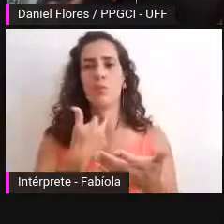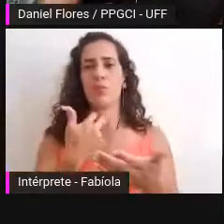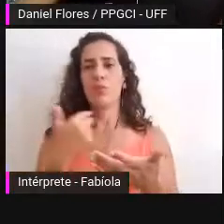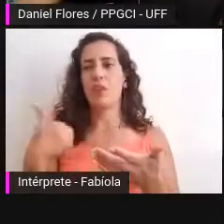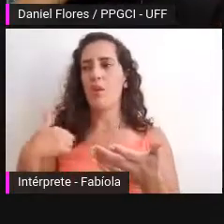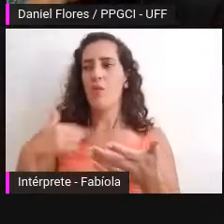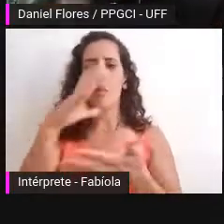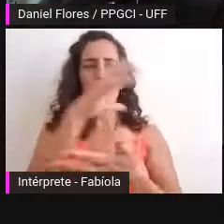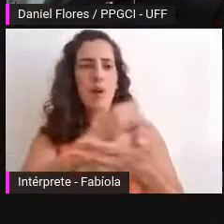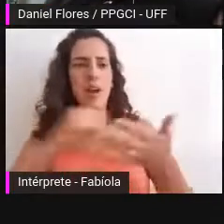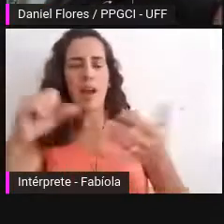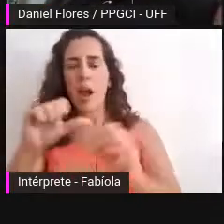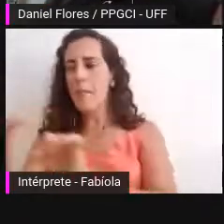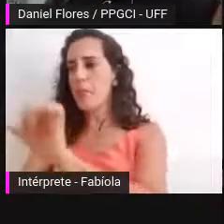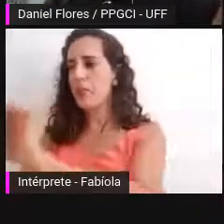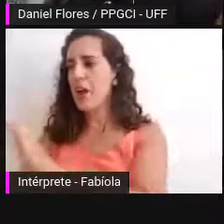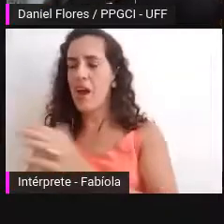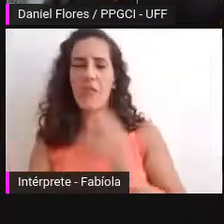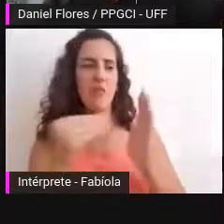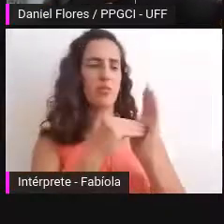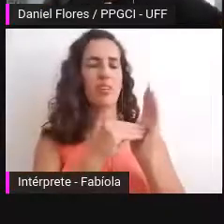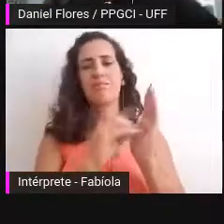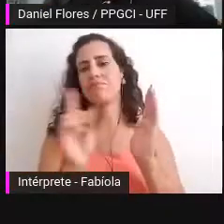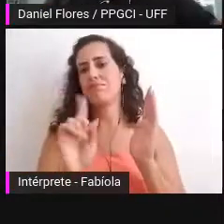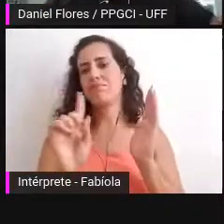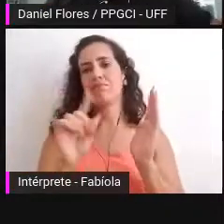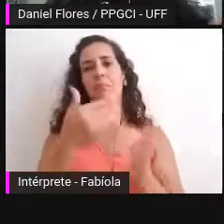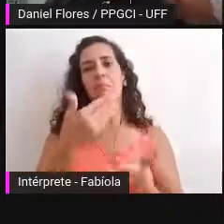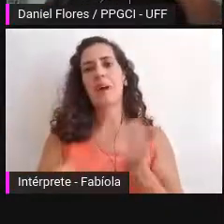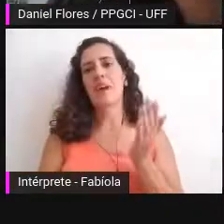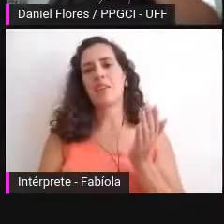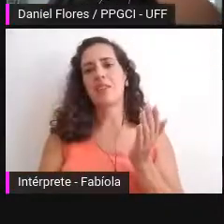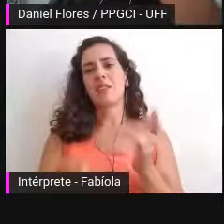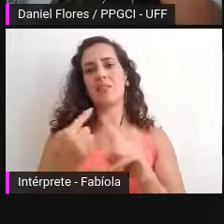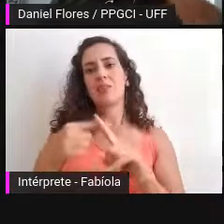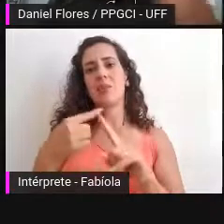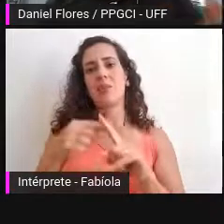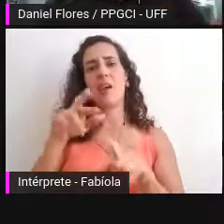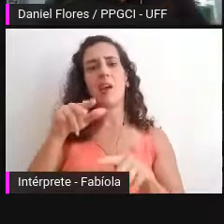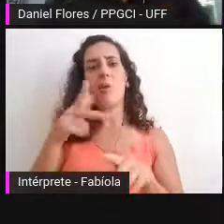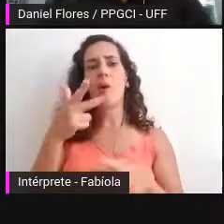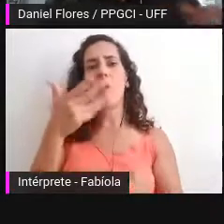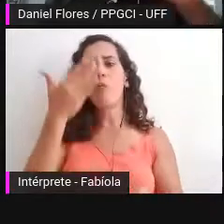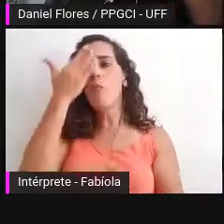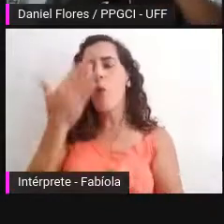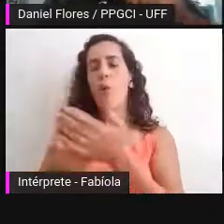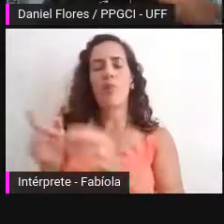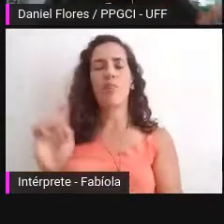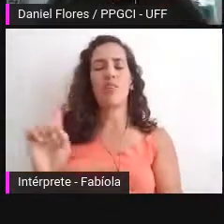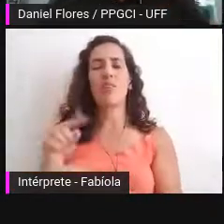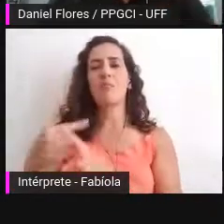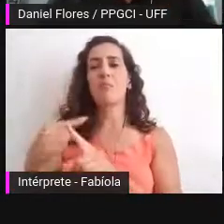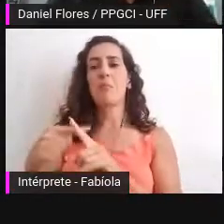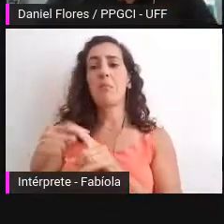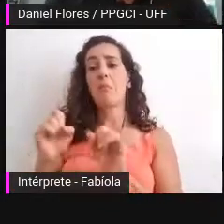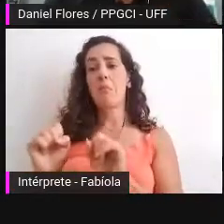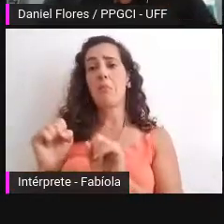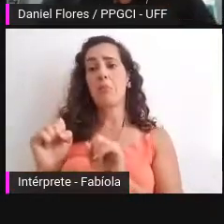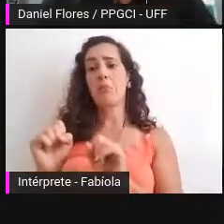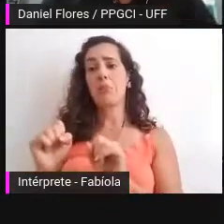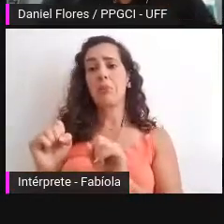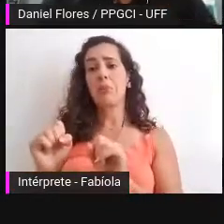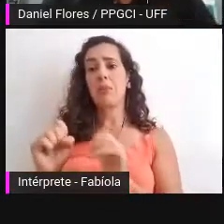perdi a autenticidade perdi a confiabilidade e esse modelo OAS que está lá na norma ISO